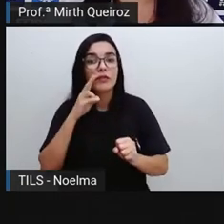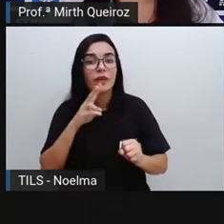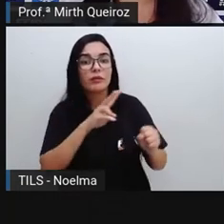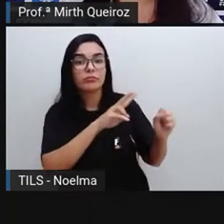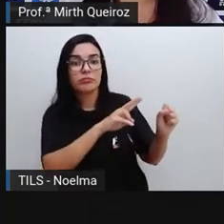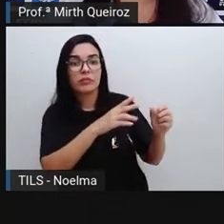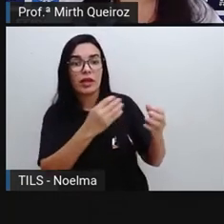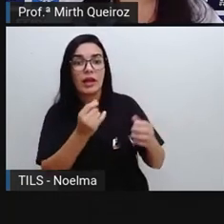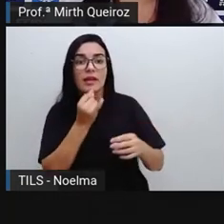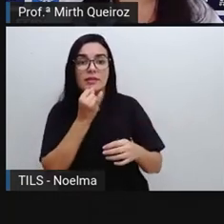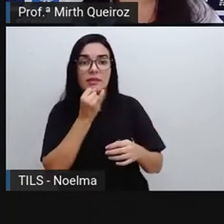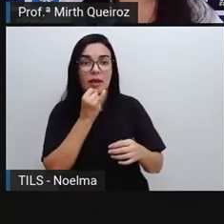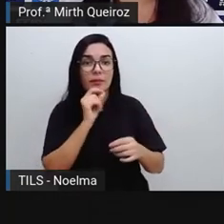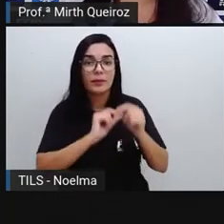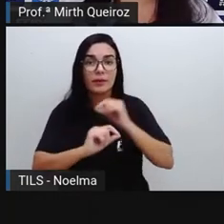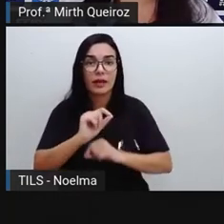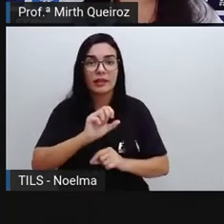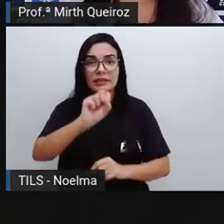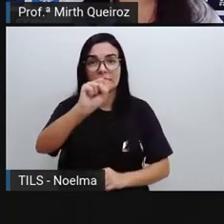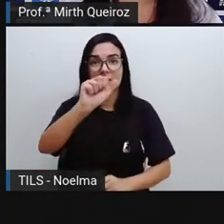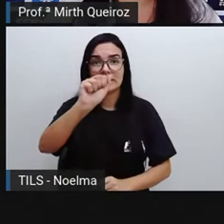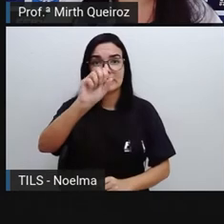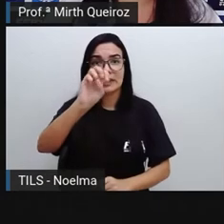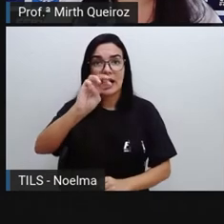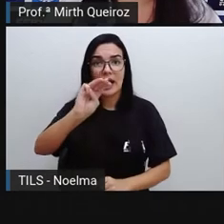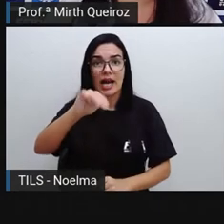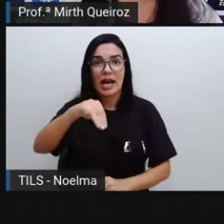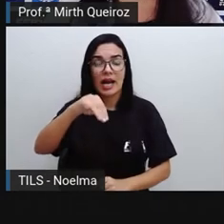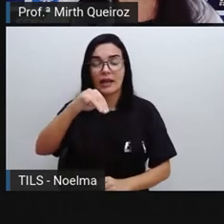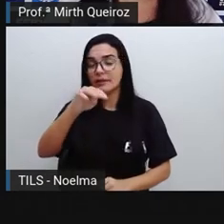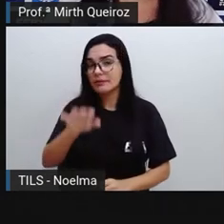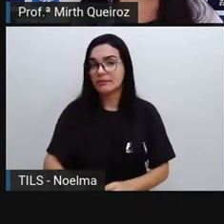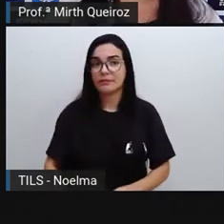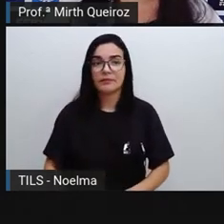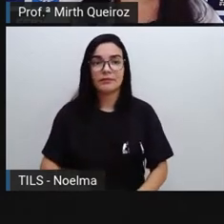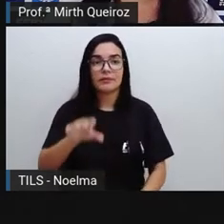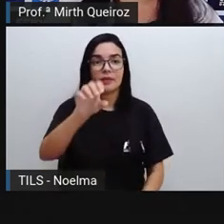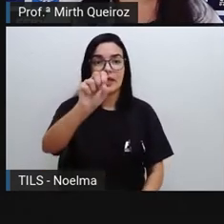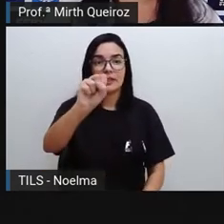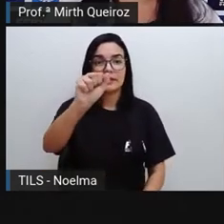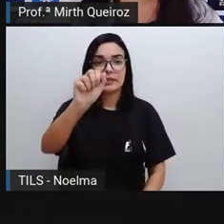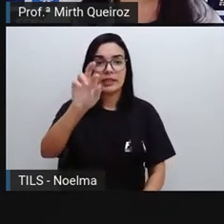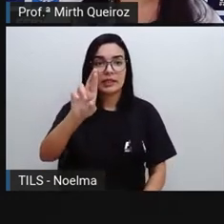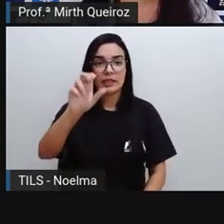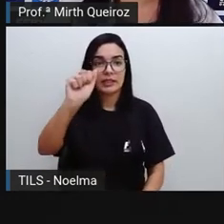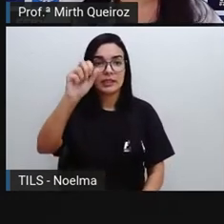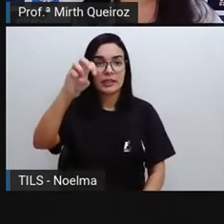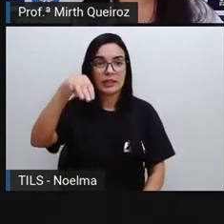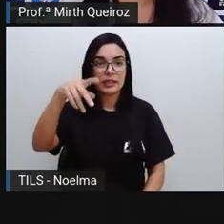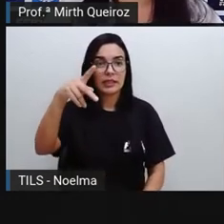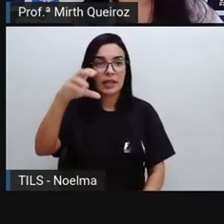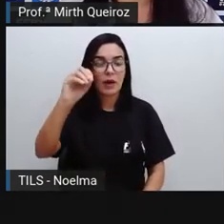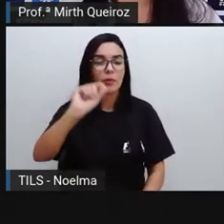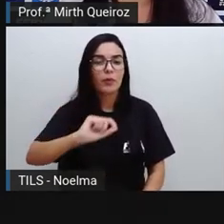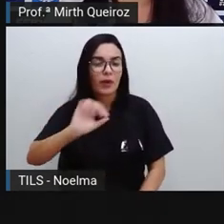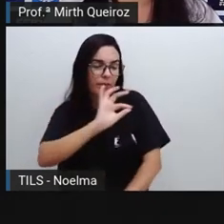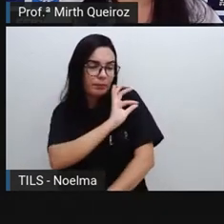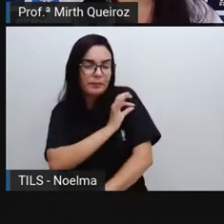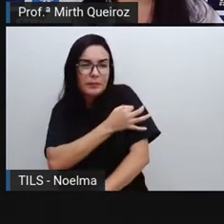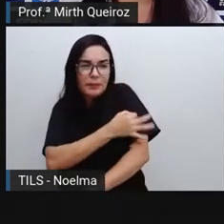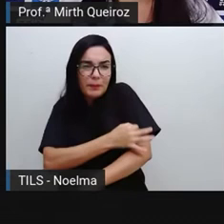nos casos de sarampo no mundo, né? No primeiro trimestre de 2019, esse número aumentou cerca de 300%.